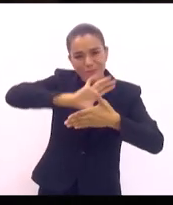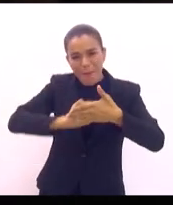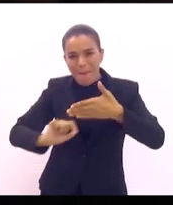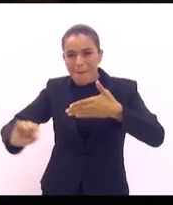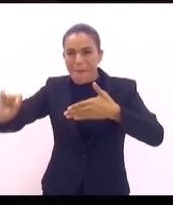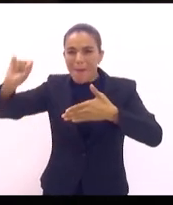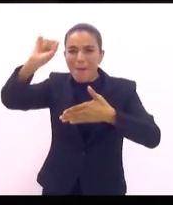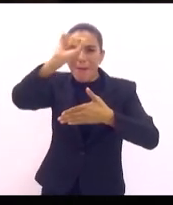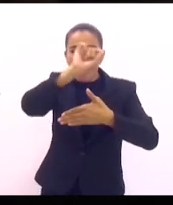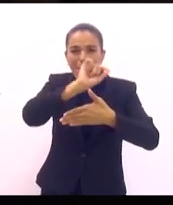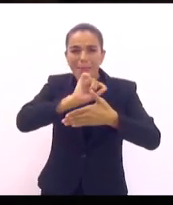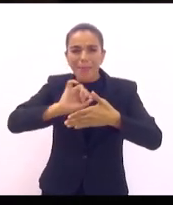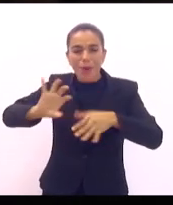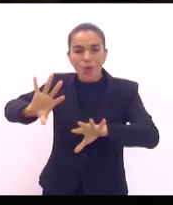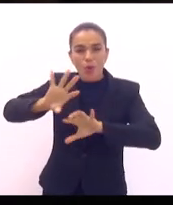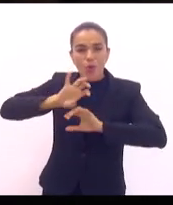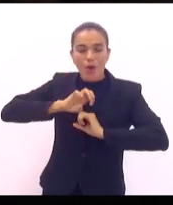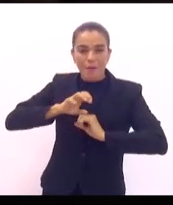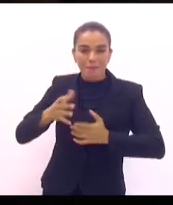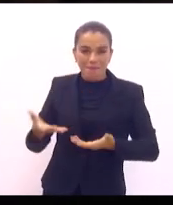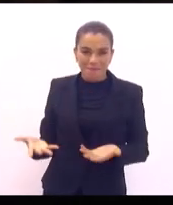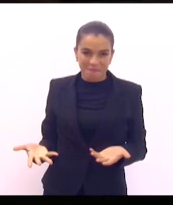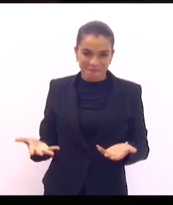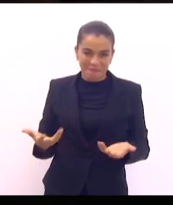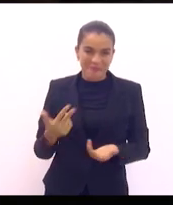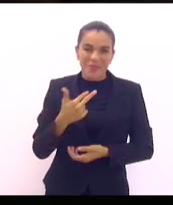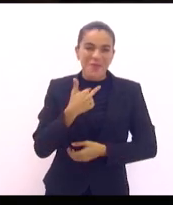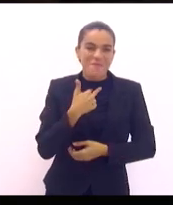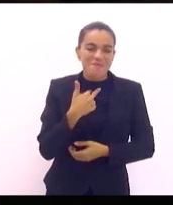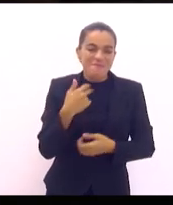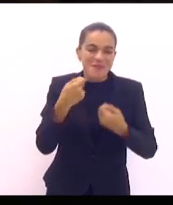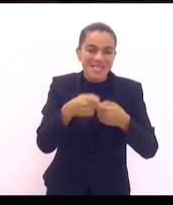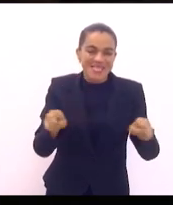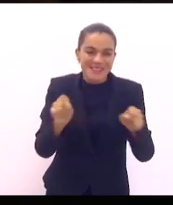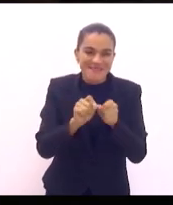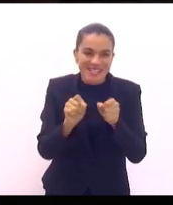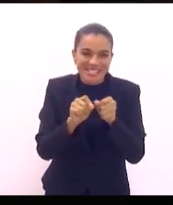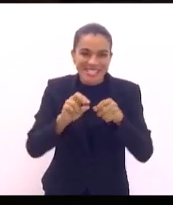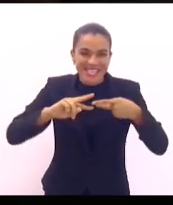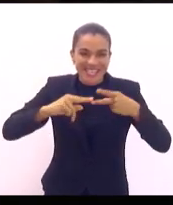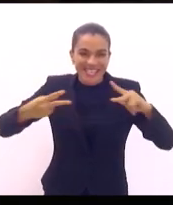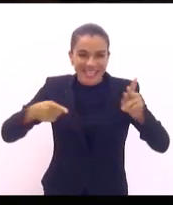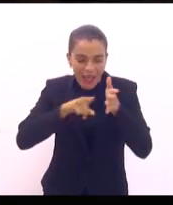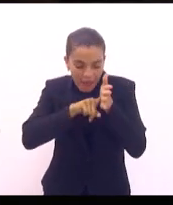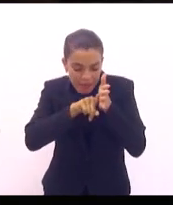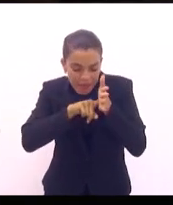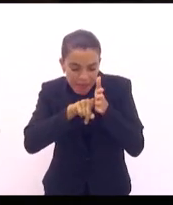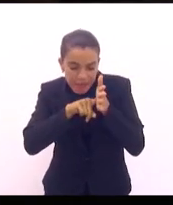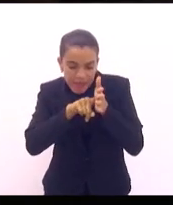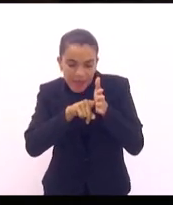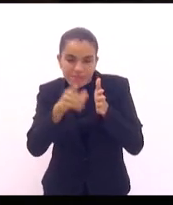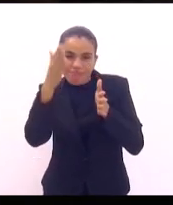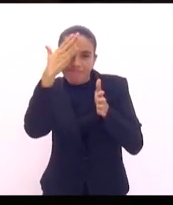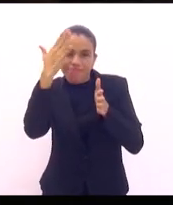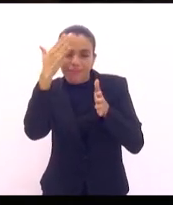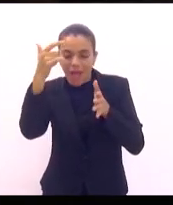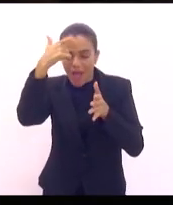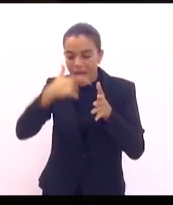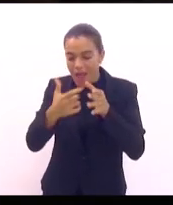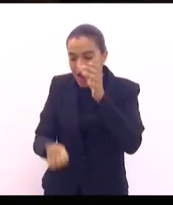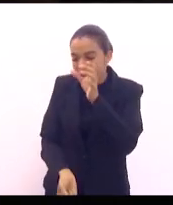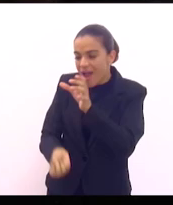continentes. Não precisa nem fazer teste de DNA para verificar isso.